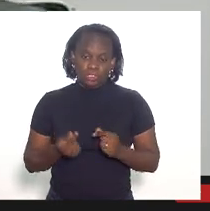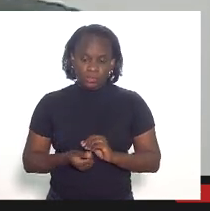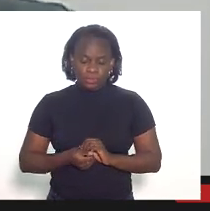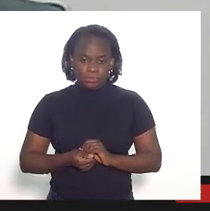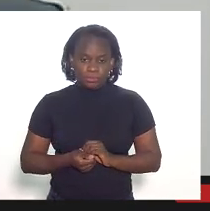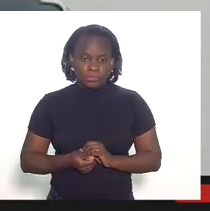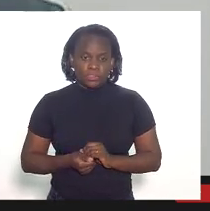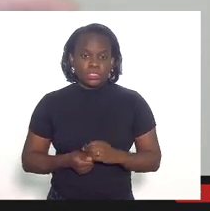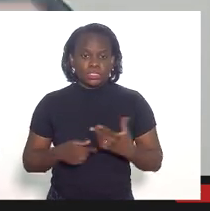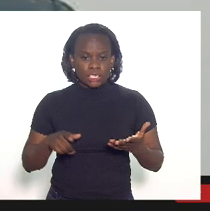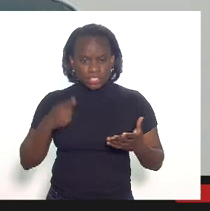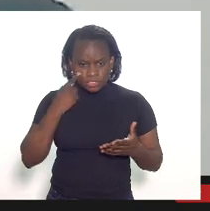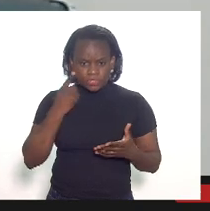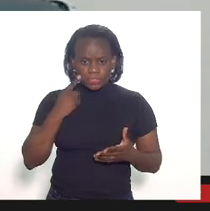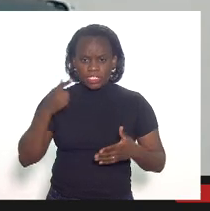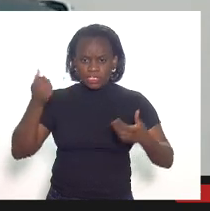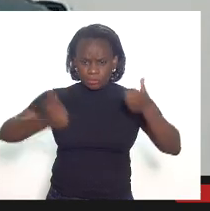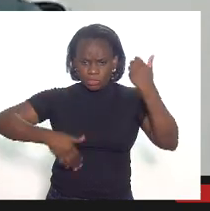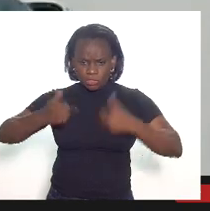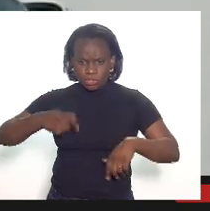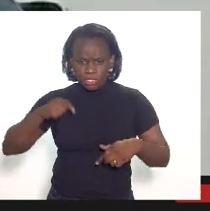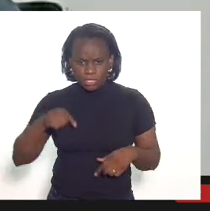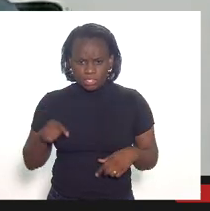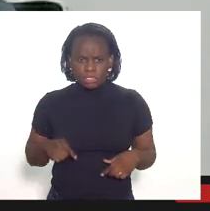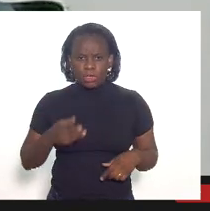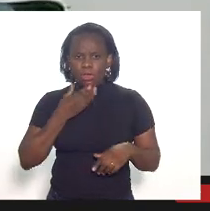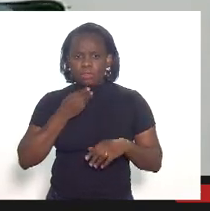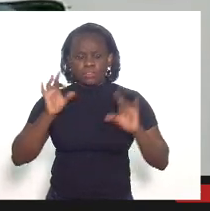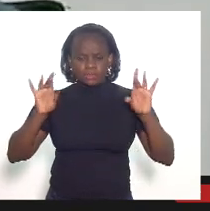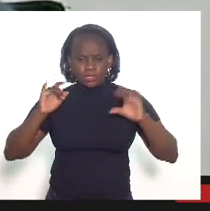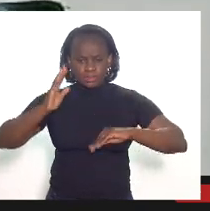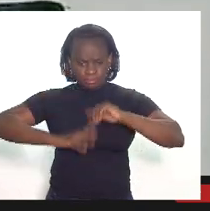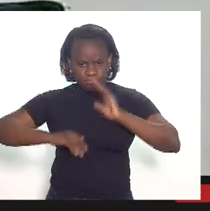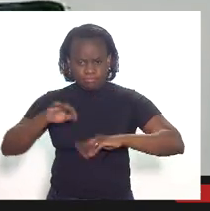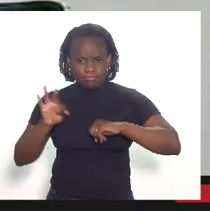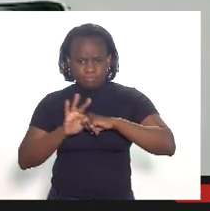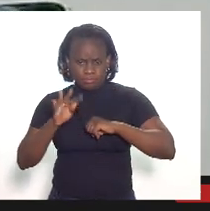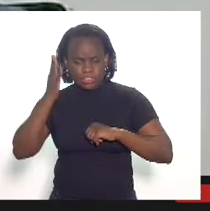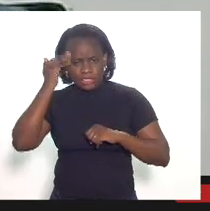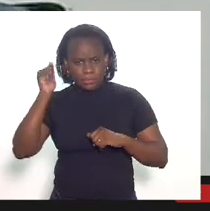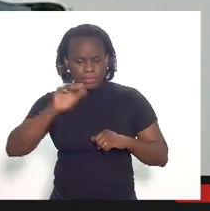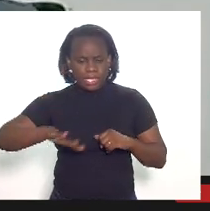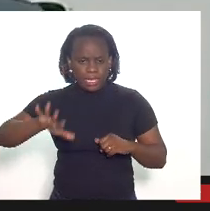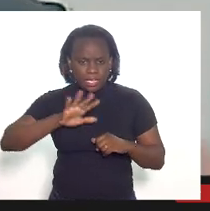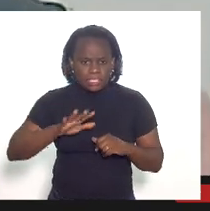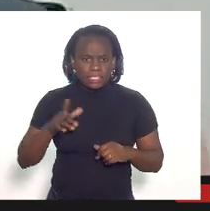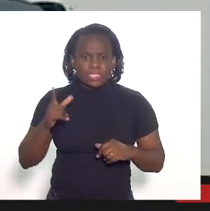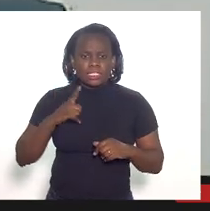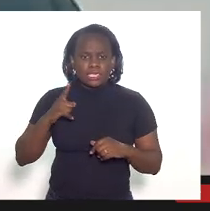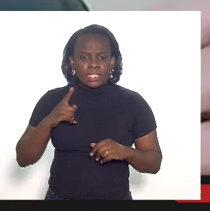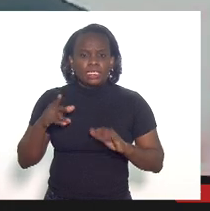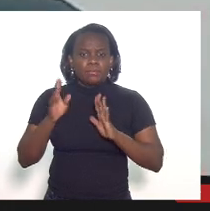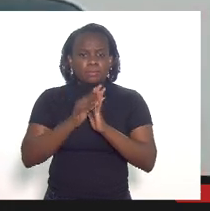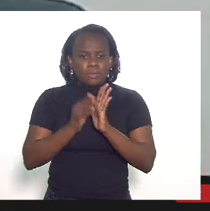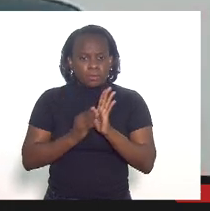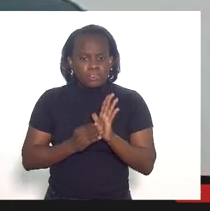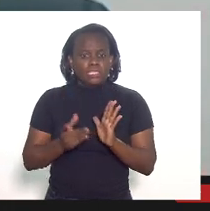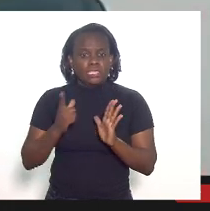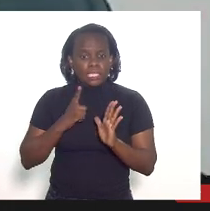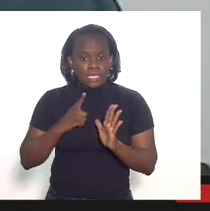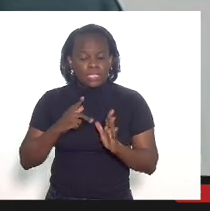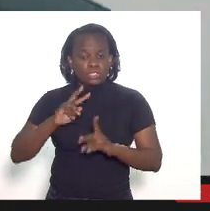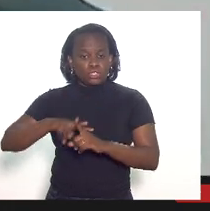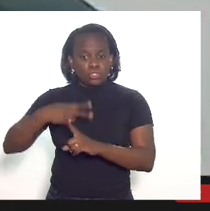quando nós ouvimos aqui de um especialista na área de que nós temos lançamentos que há indícios de